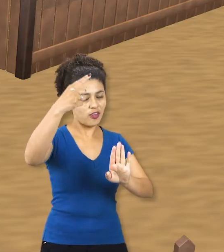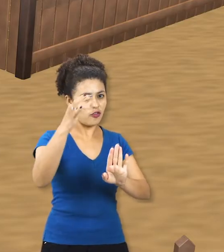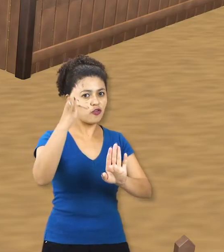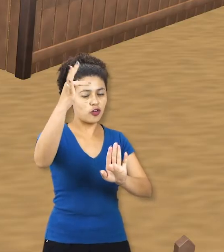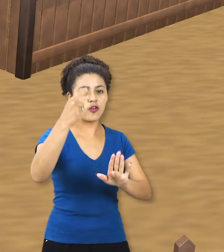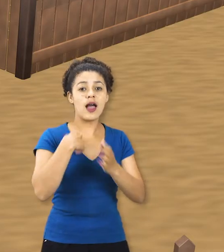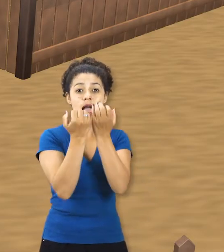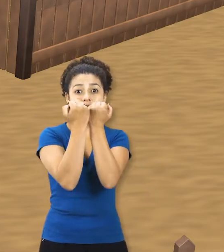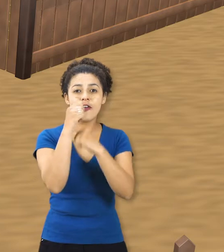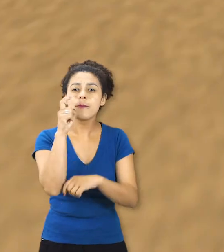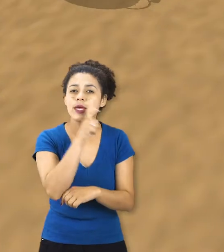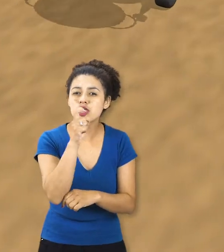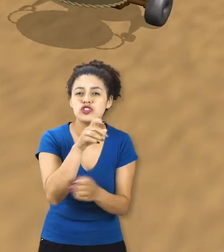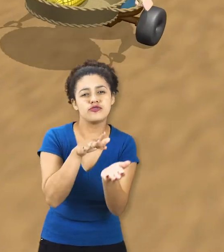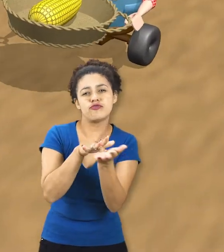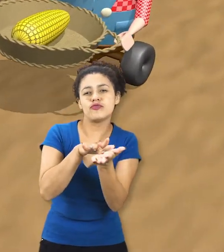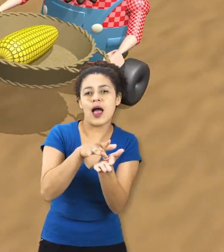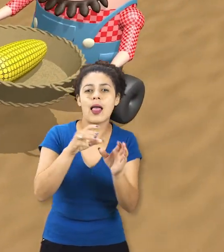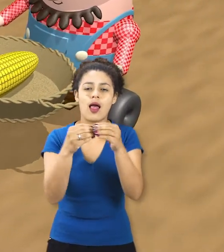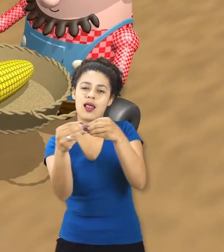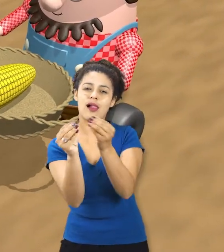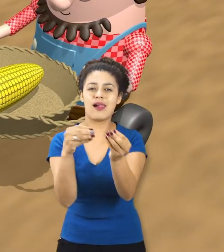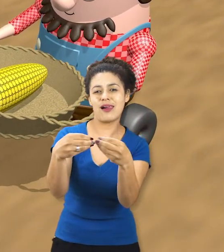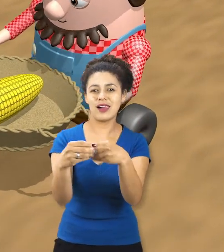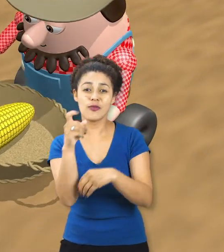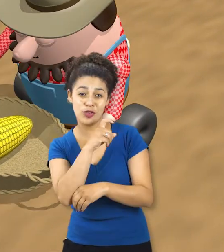falsa! Uma espiga de borracha!